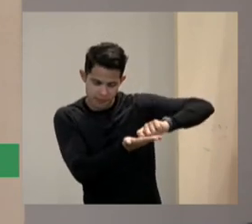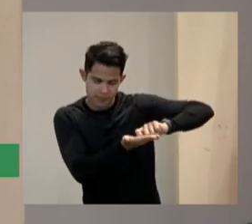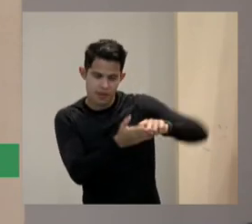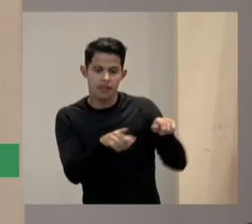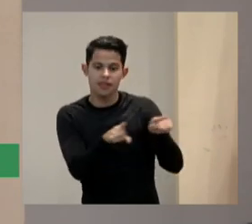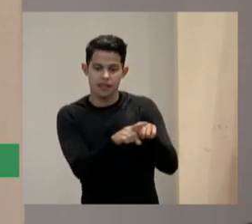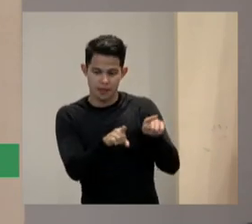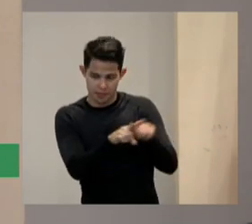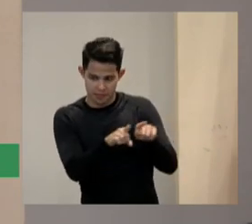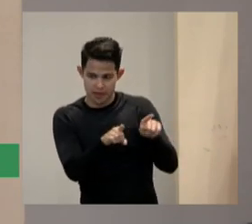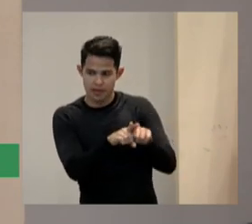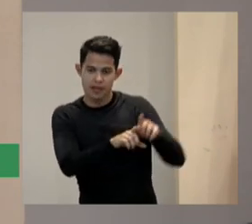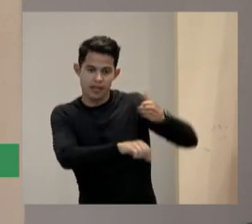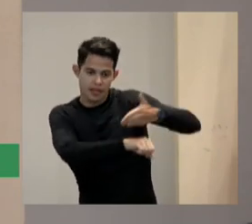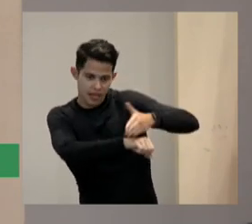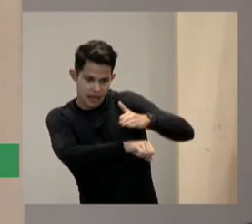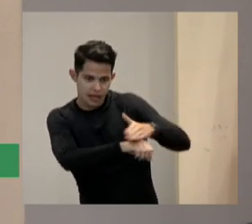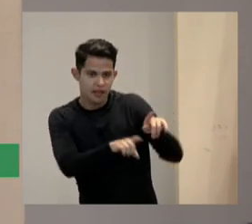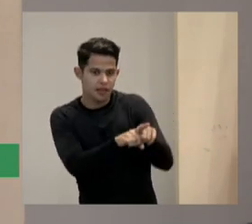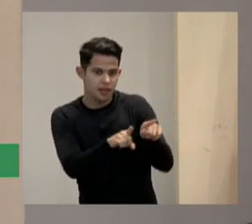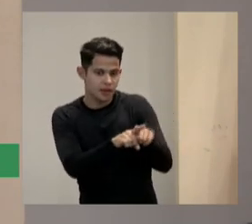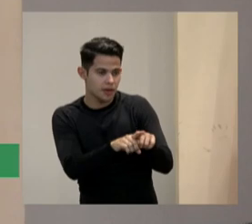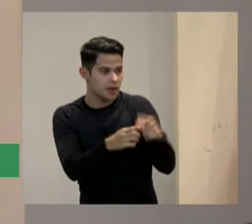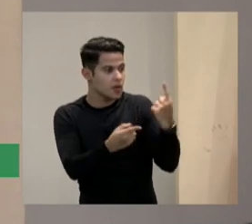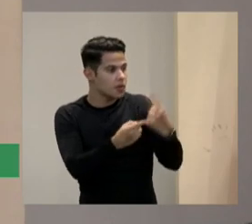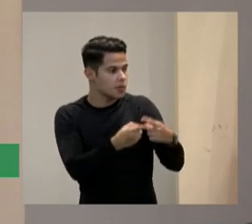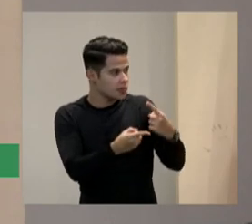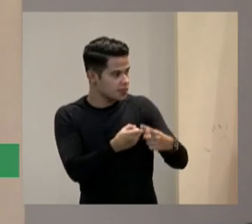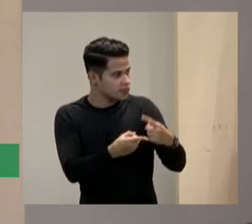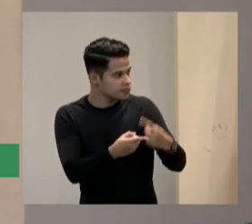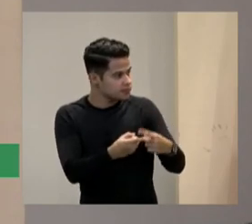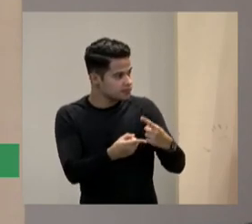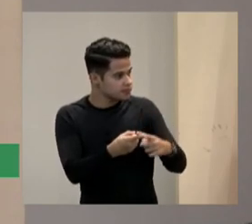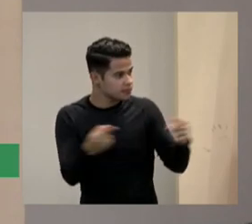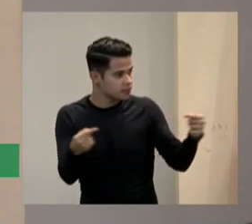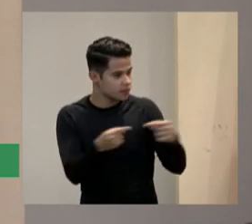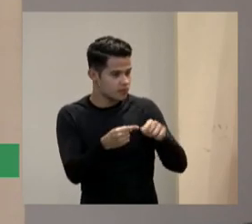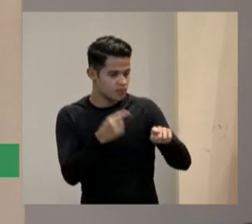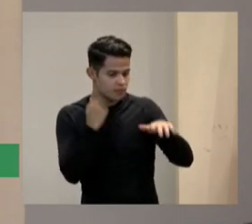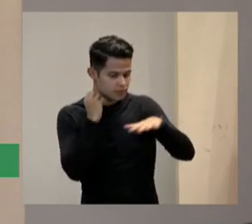também treinar também por que? porque na vida se vão encontrar ante esse processo